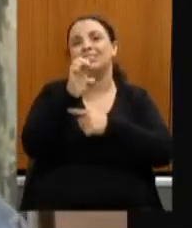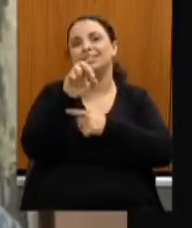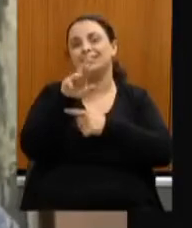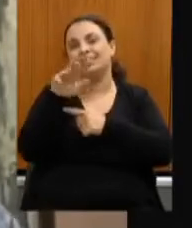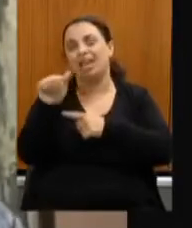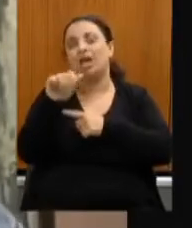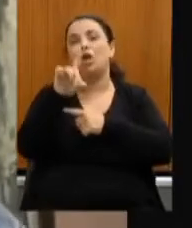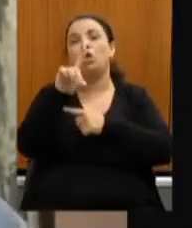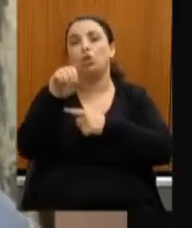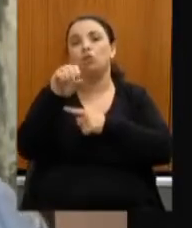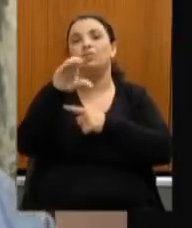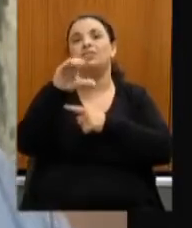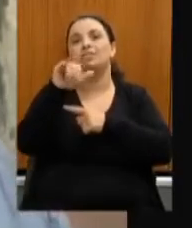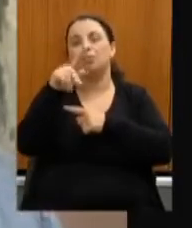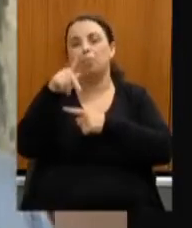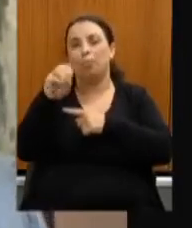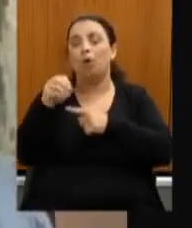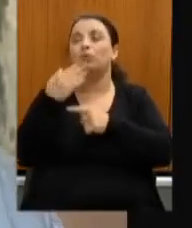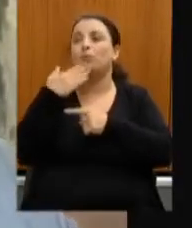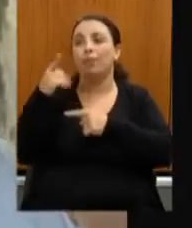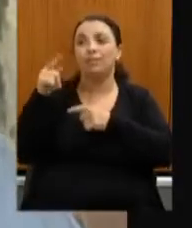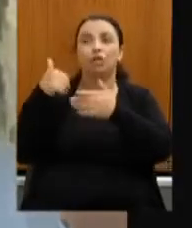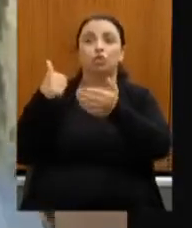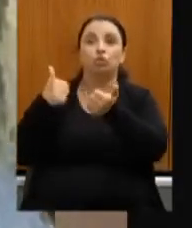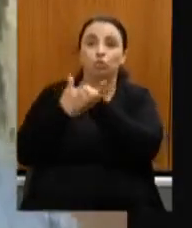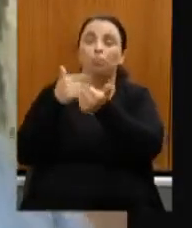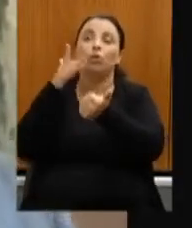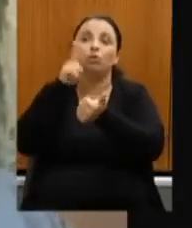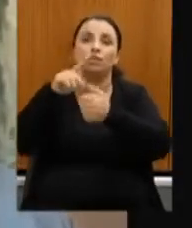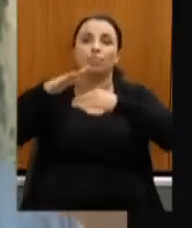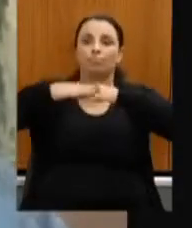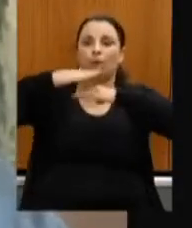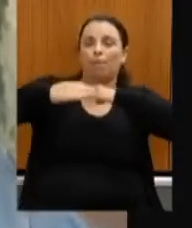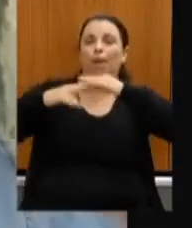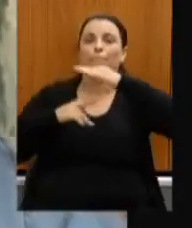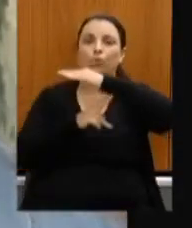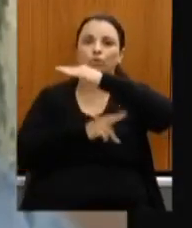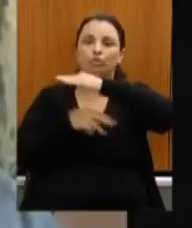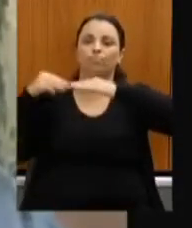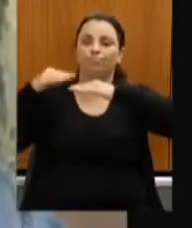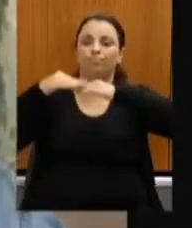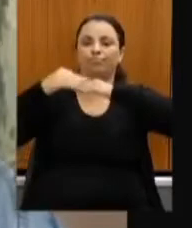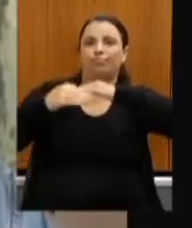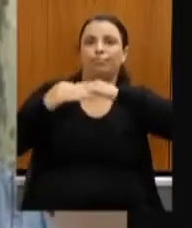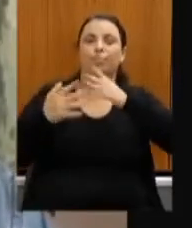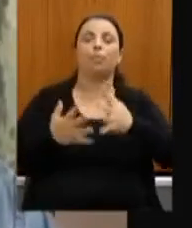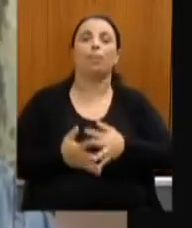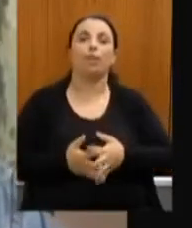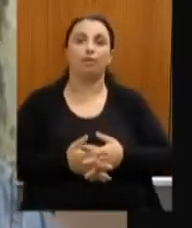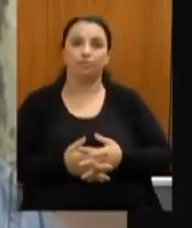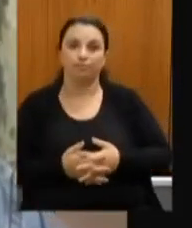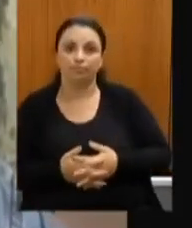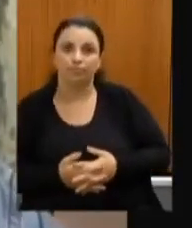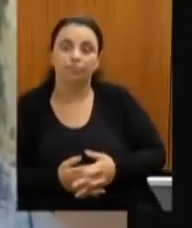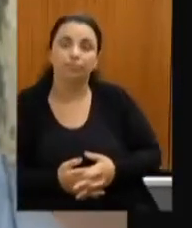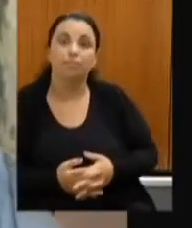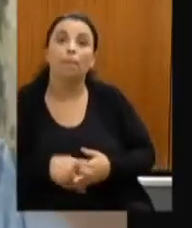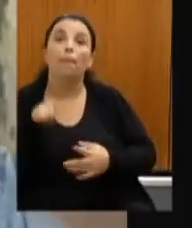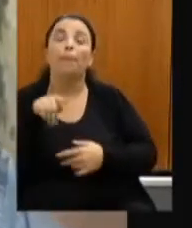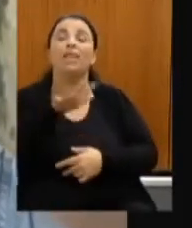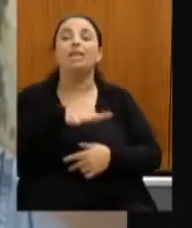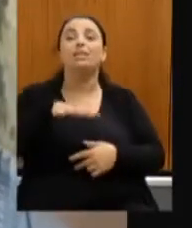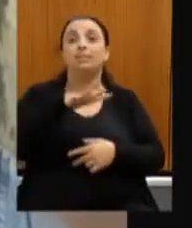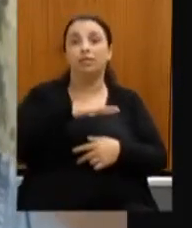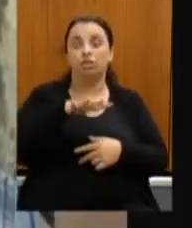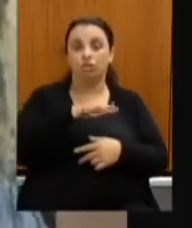essa ponte mas voltando para o norte de Minas secretário eu acho que essa região como diz o doutor Jean e o